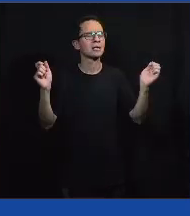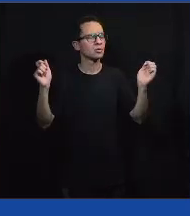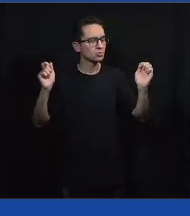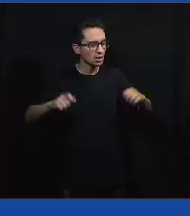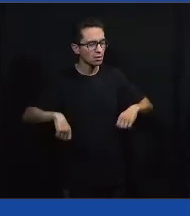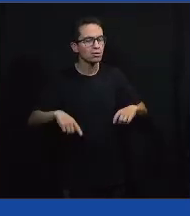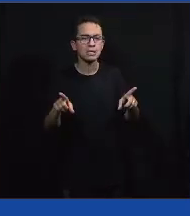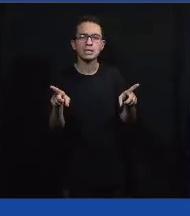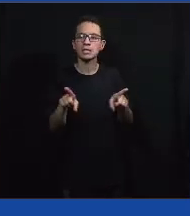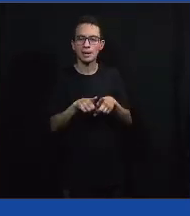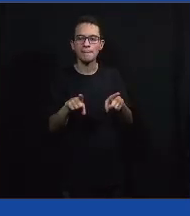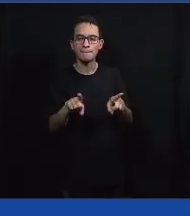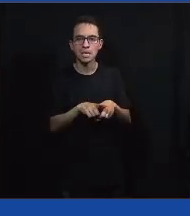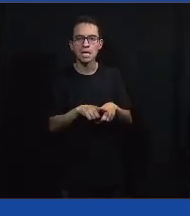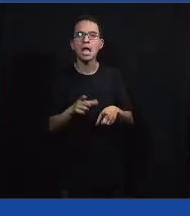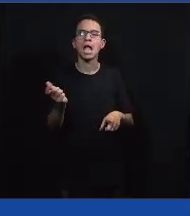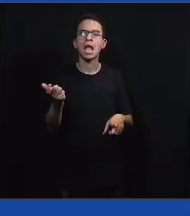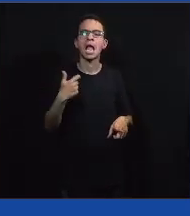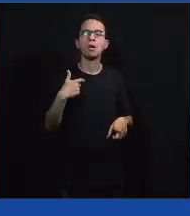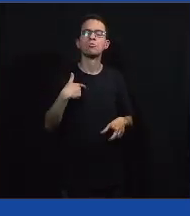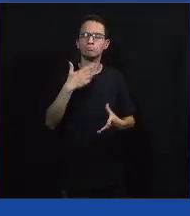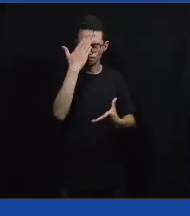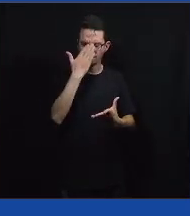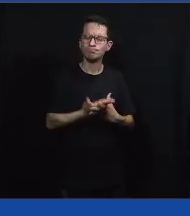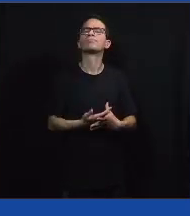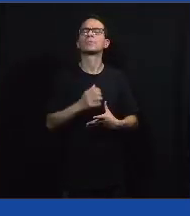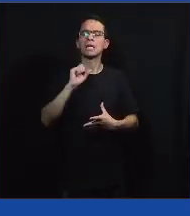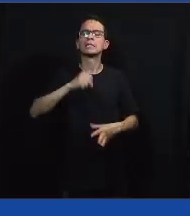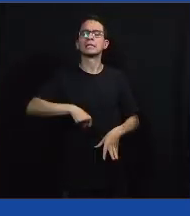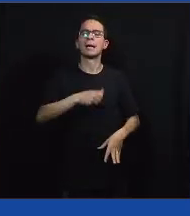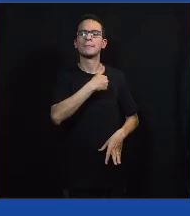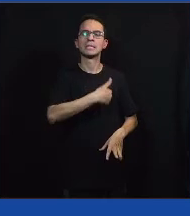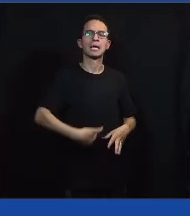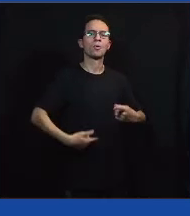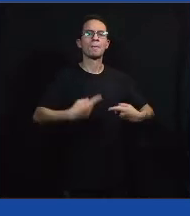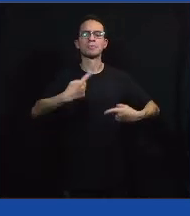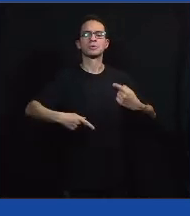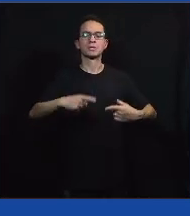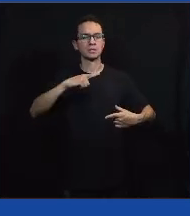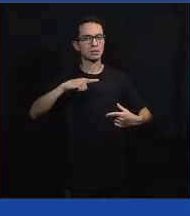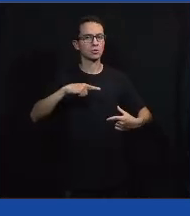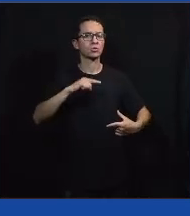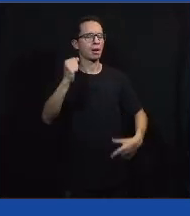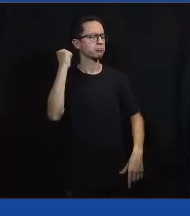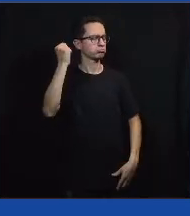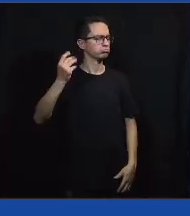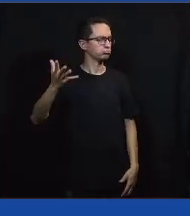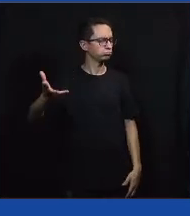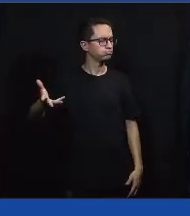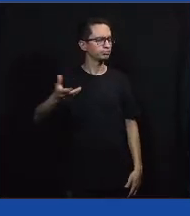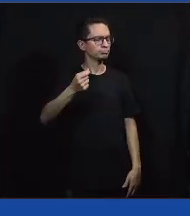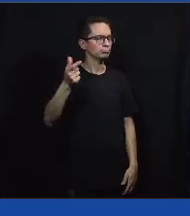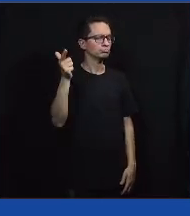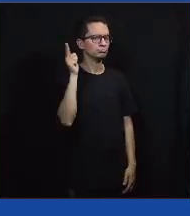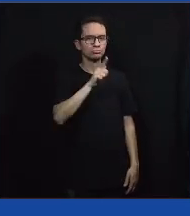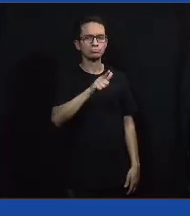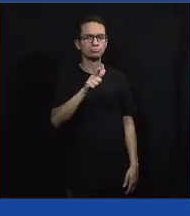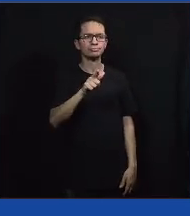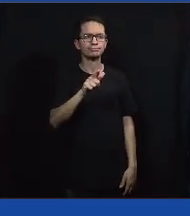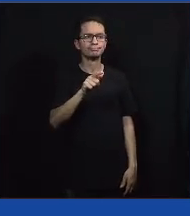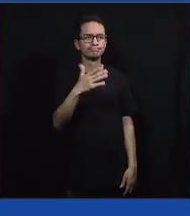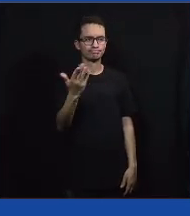à distância. Então, eu ainda acredito que o Ministério Público tem muito poder de ação